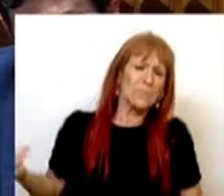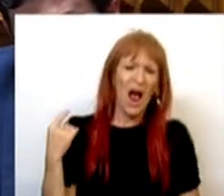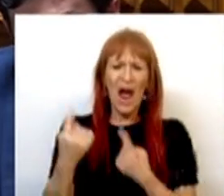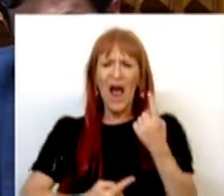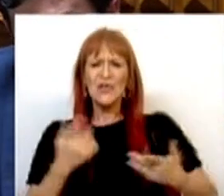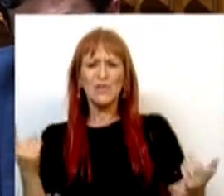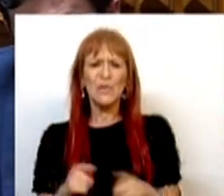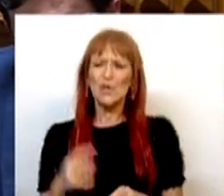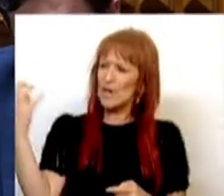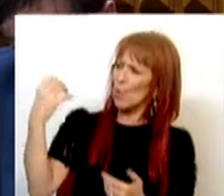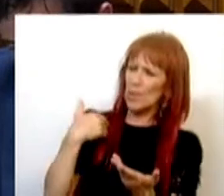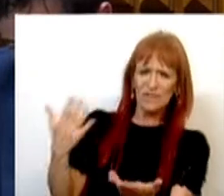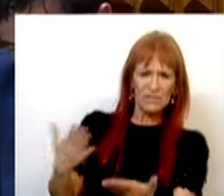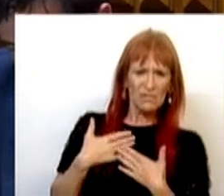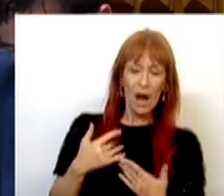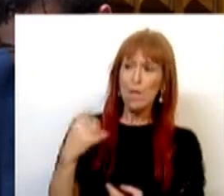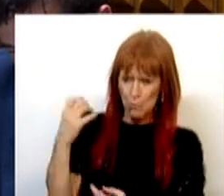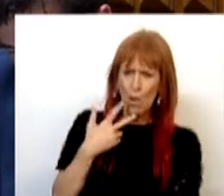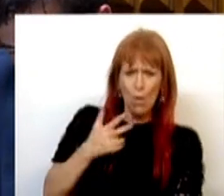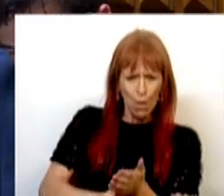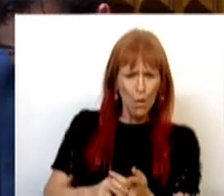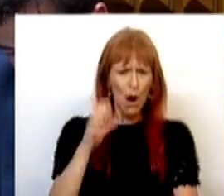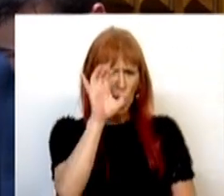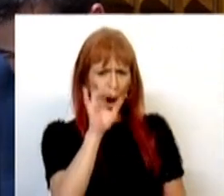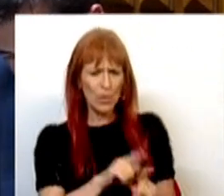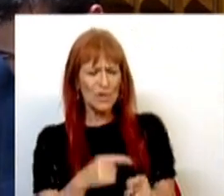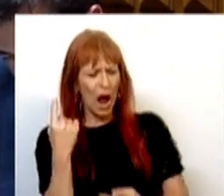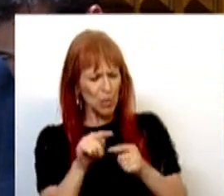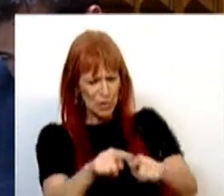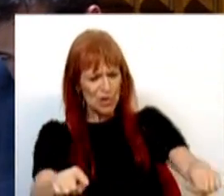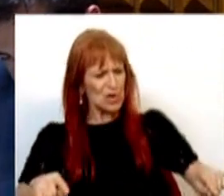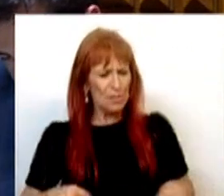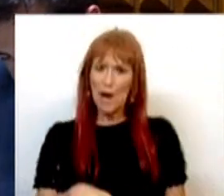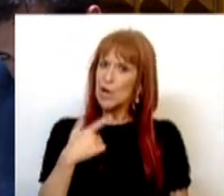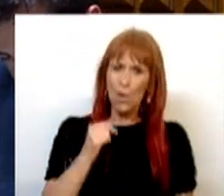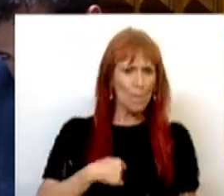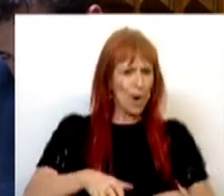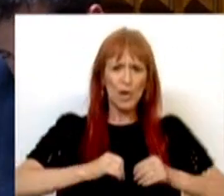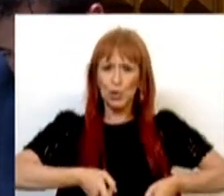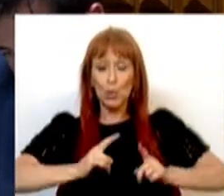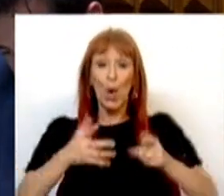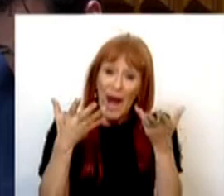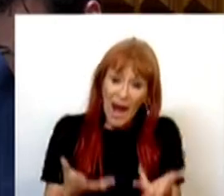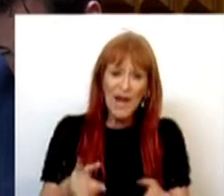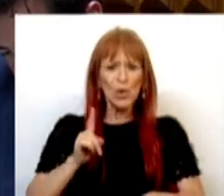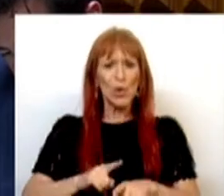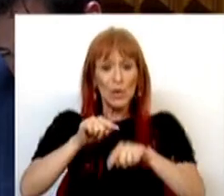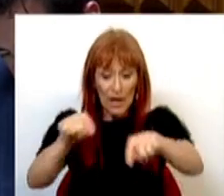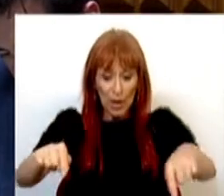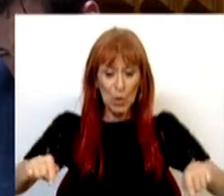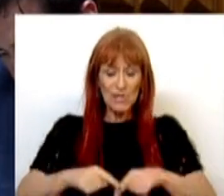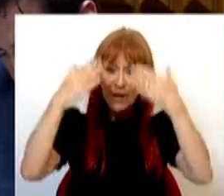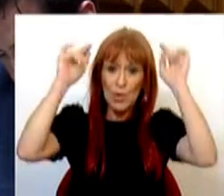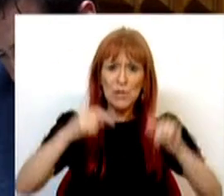muitas vezes, há insultos que verdadeiramente são insultos, há insultos que em determinados espaços não são toleráveis. Este é o templo da democracia,